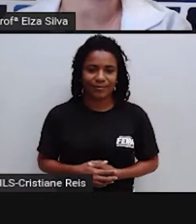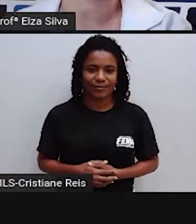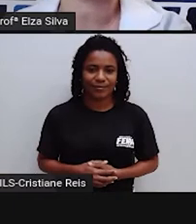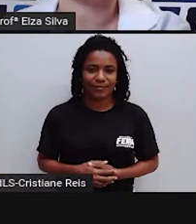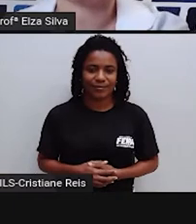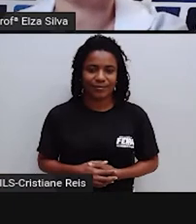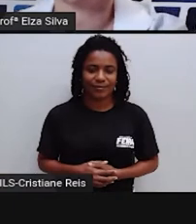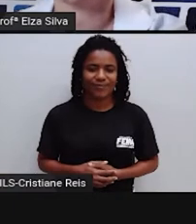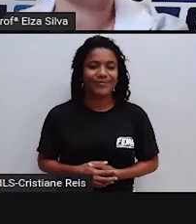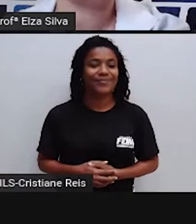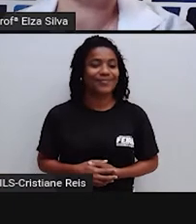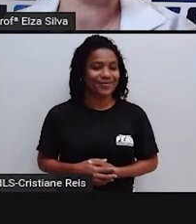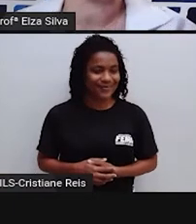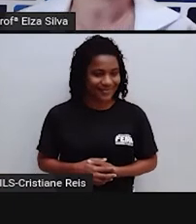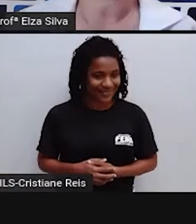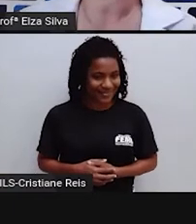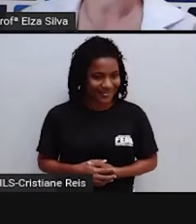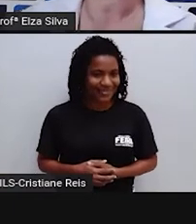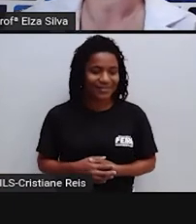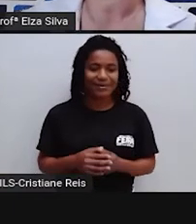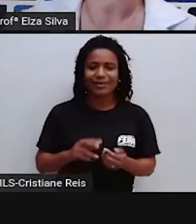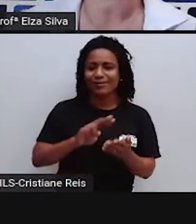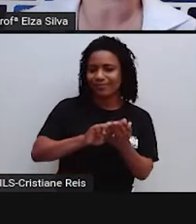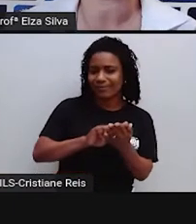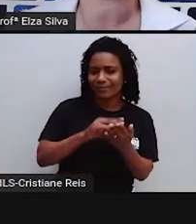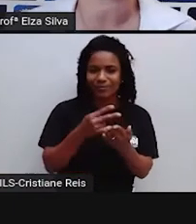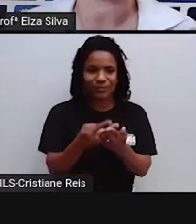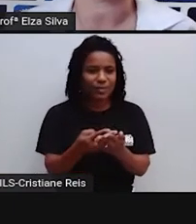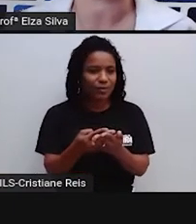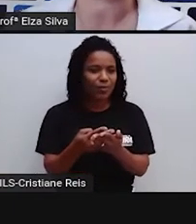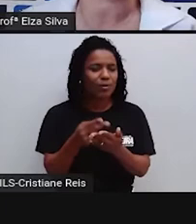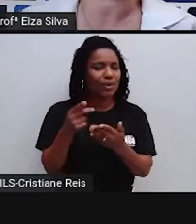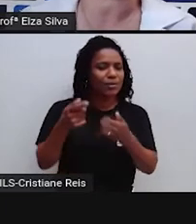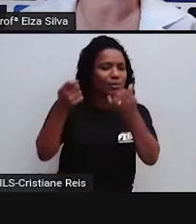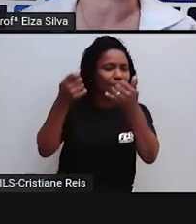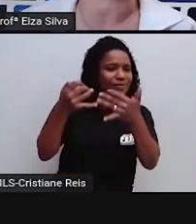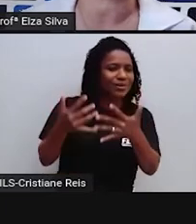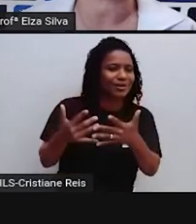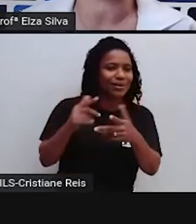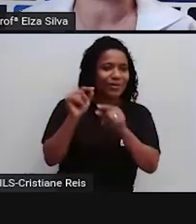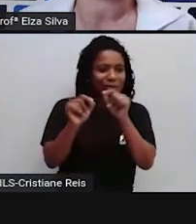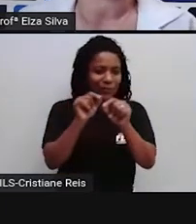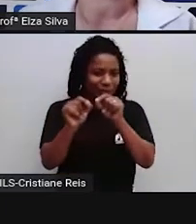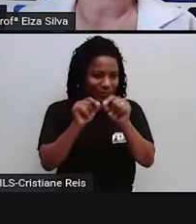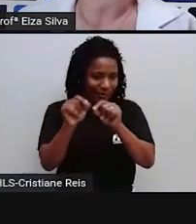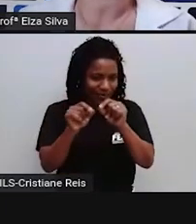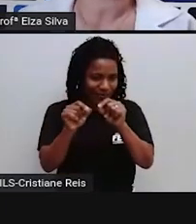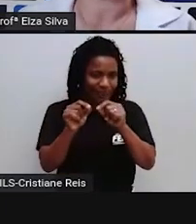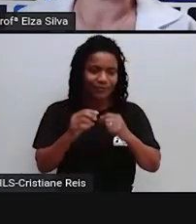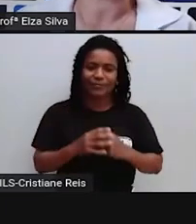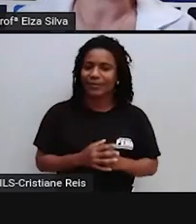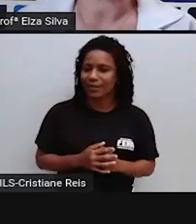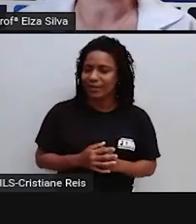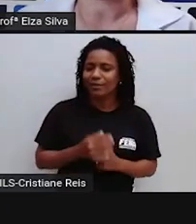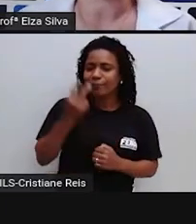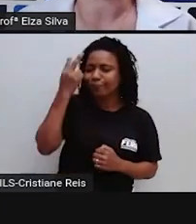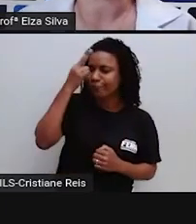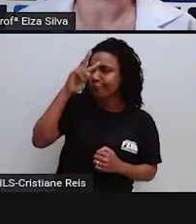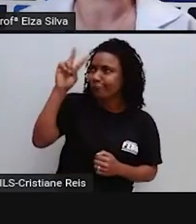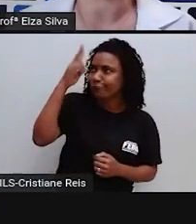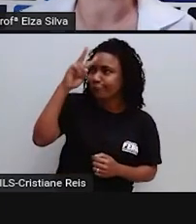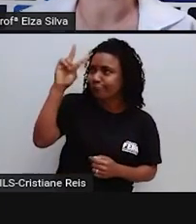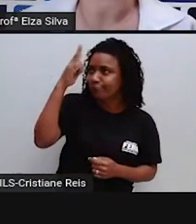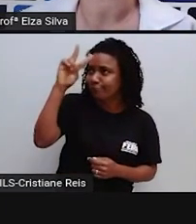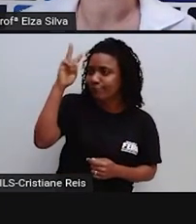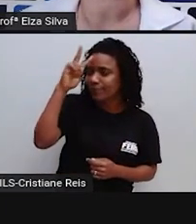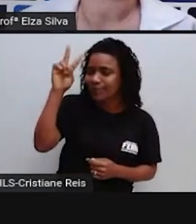back in time Então o que é, né? Que ele nos diz neste trecho Que as lembranças As